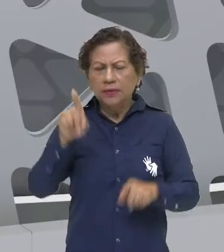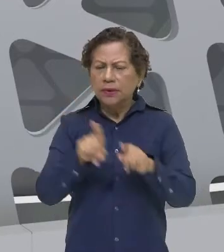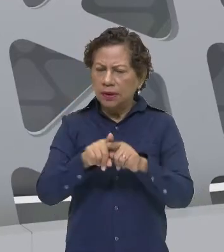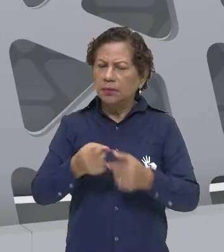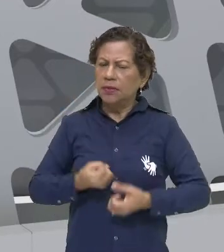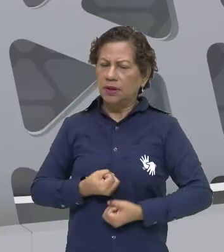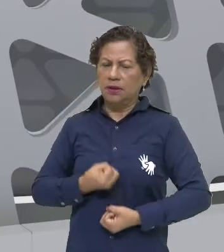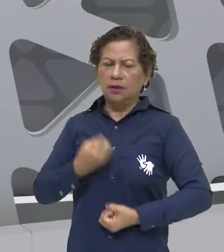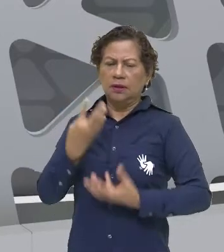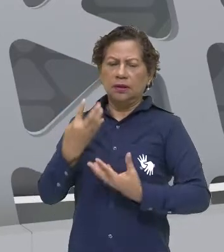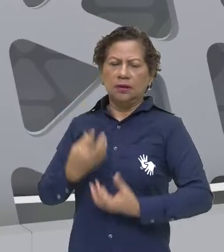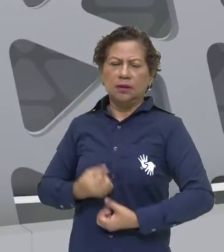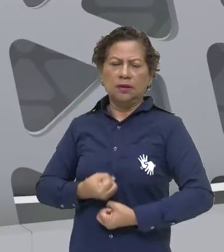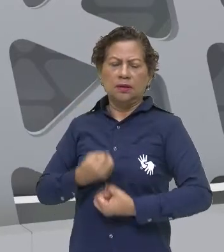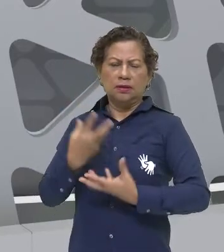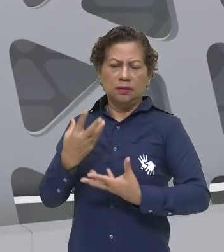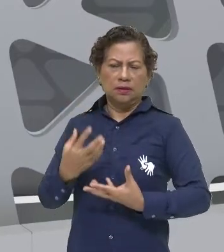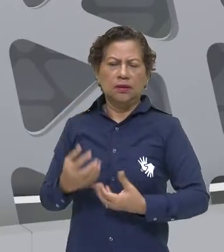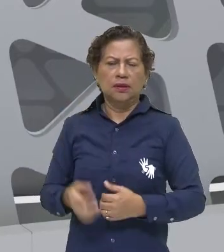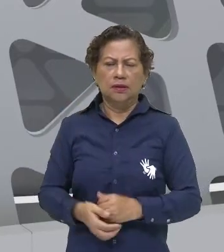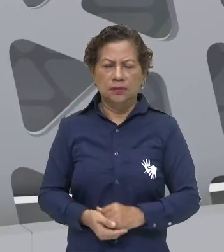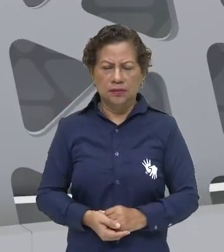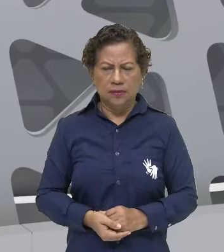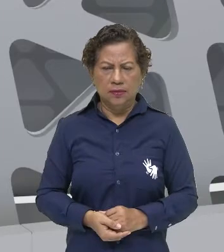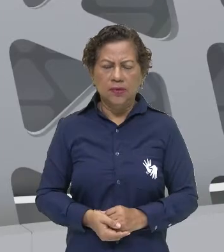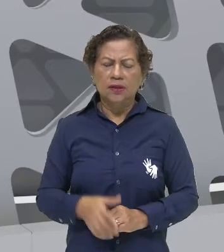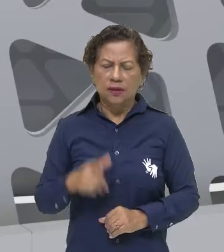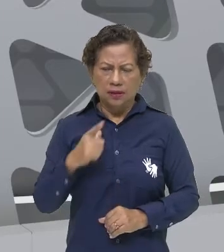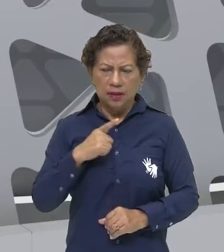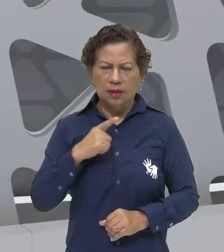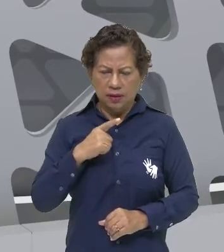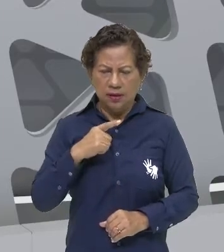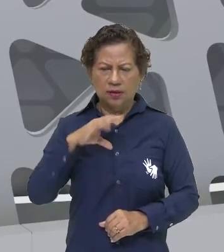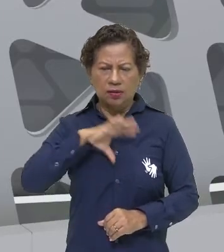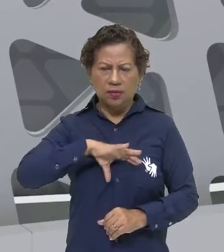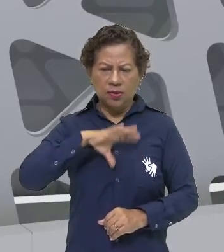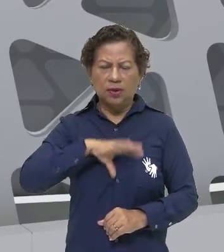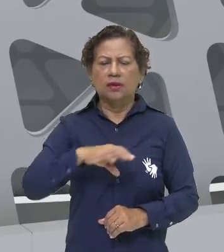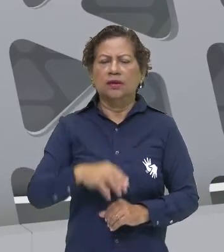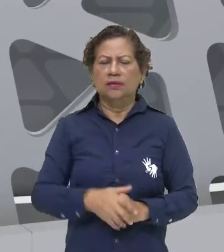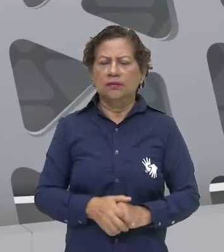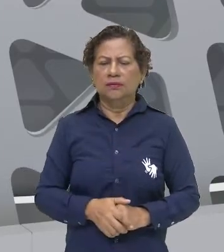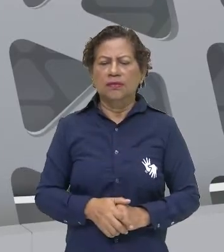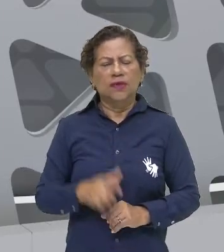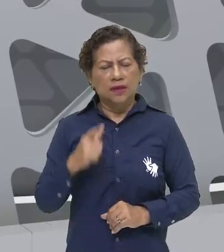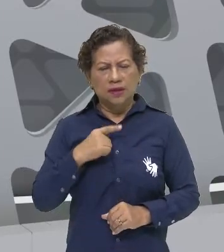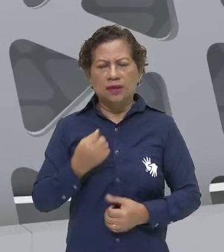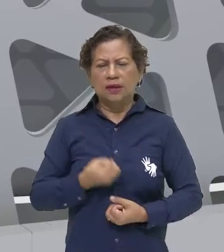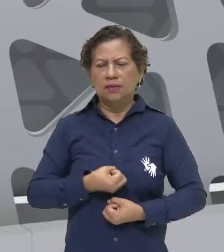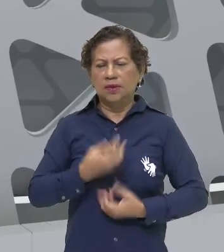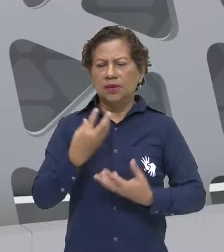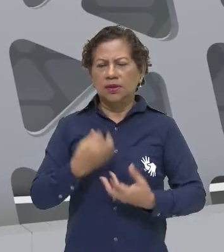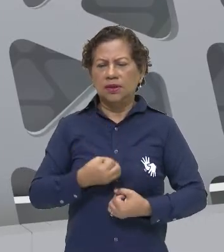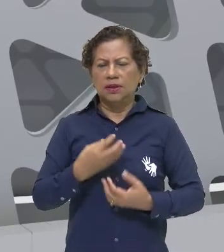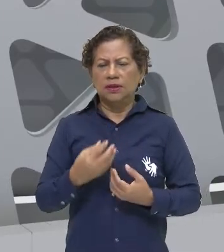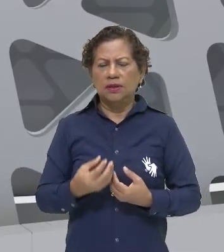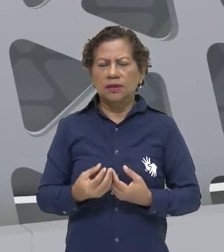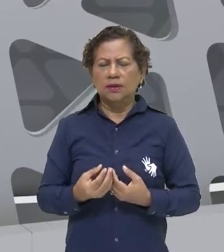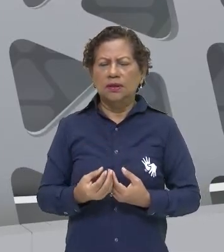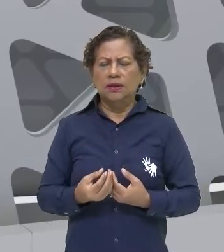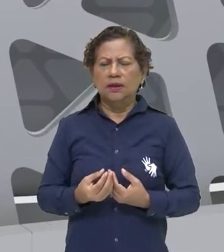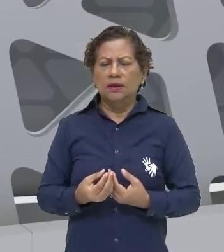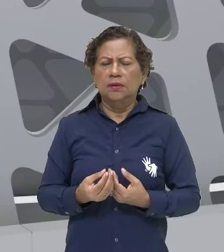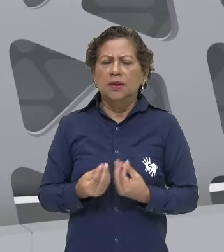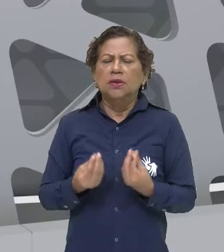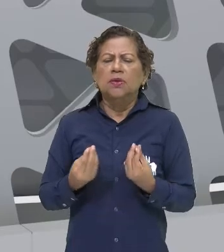sim, vocês vão ver na literatura, na língua portuguesa, a poesia dadaísta. Professora, como é que era